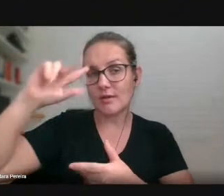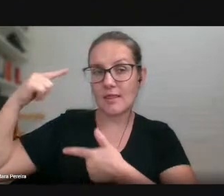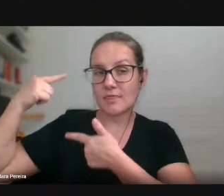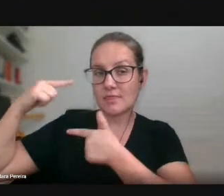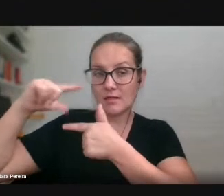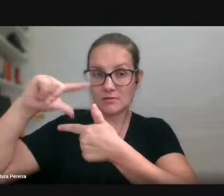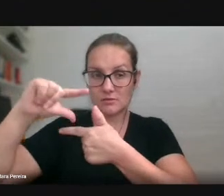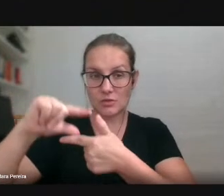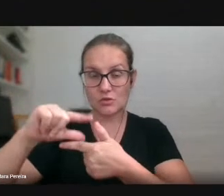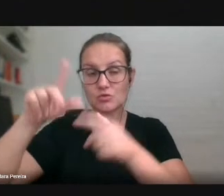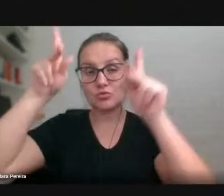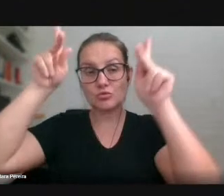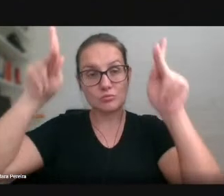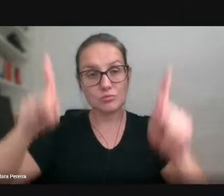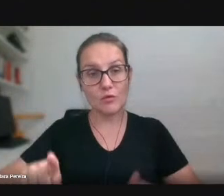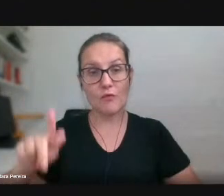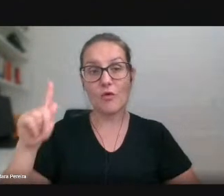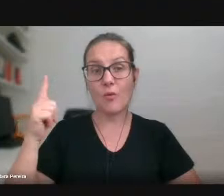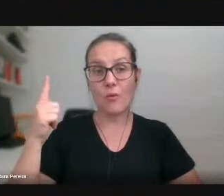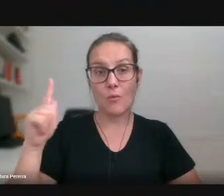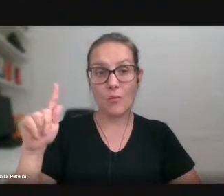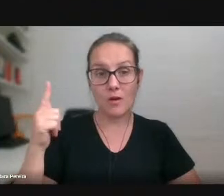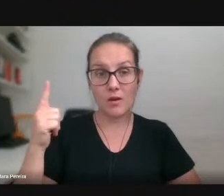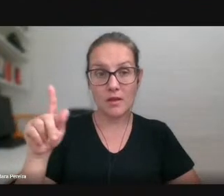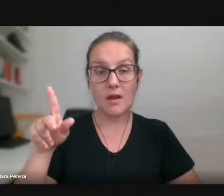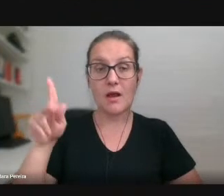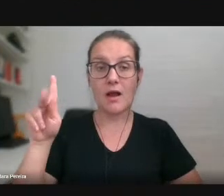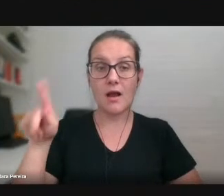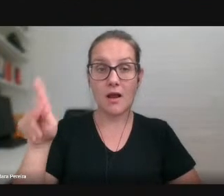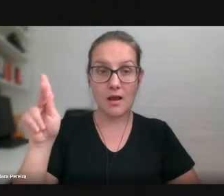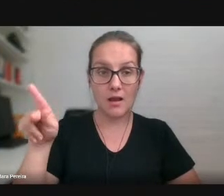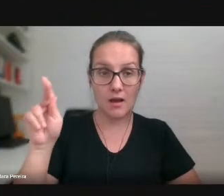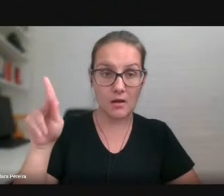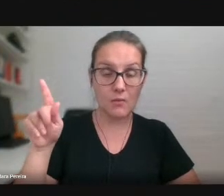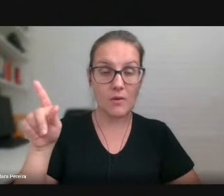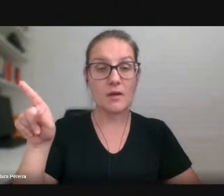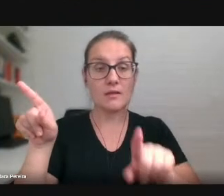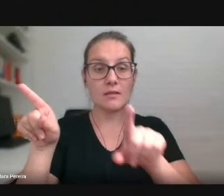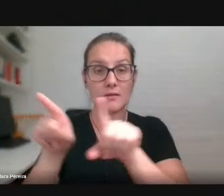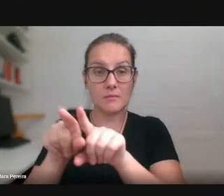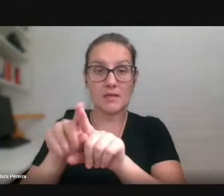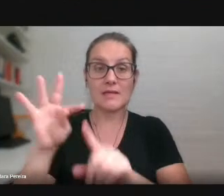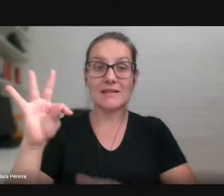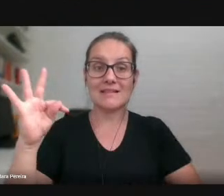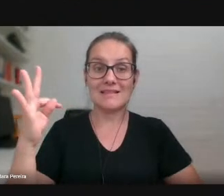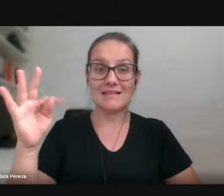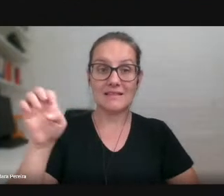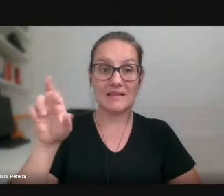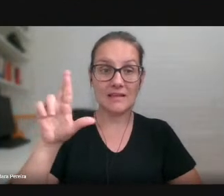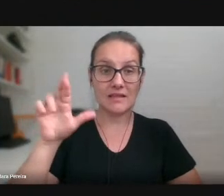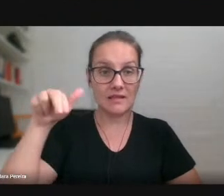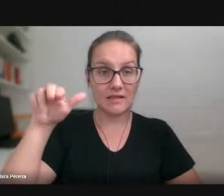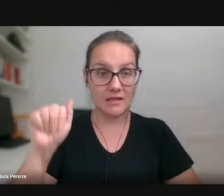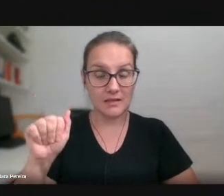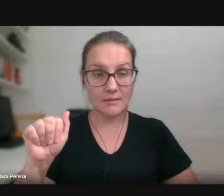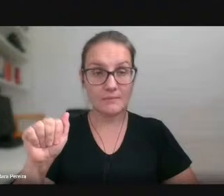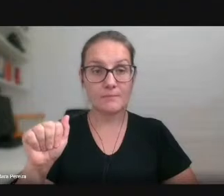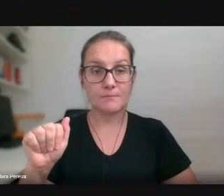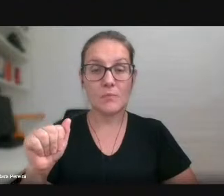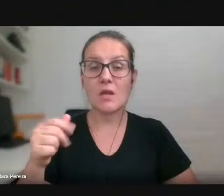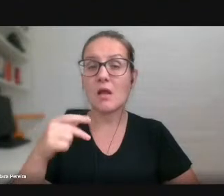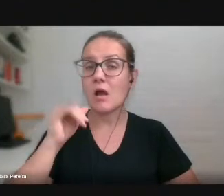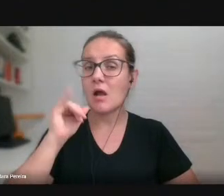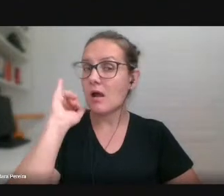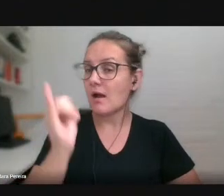povos Guarani Caioá e Terena da região contadas